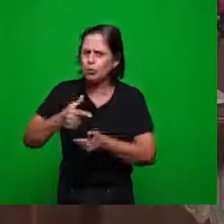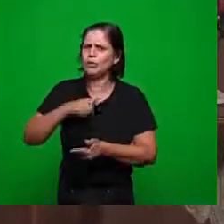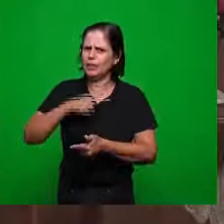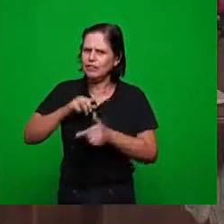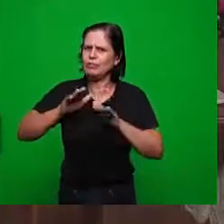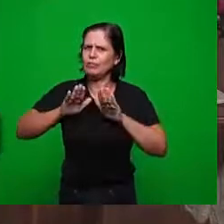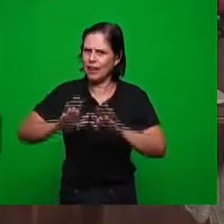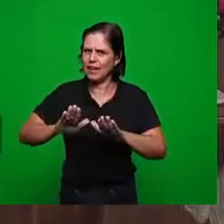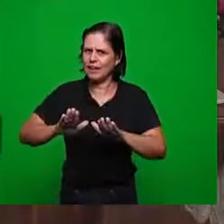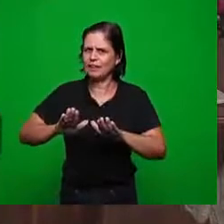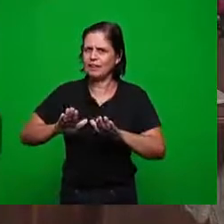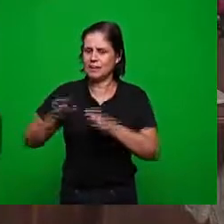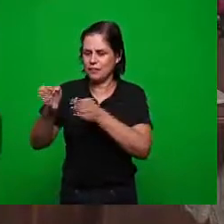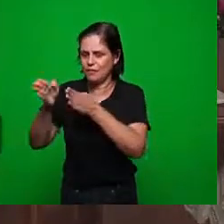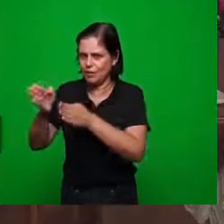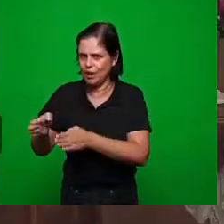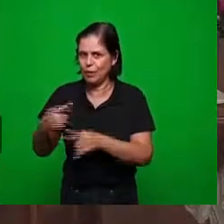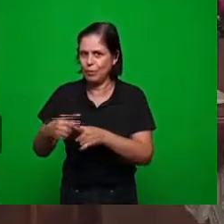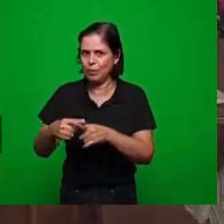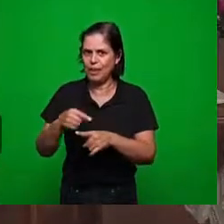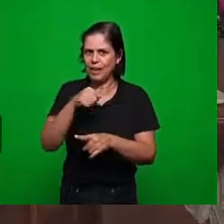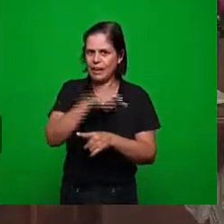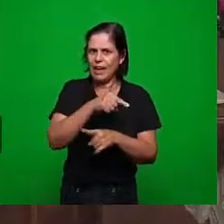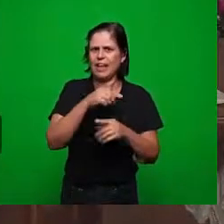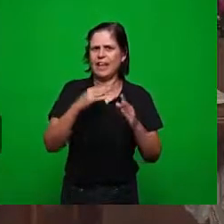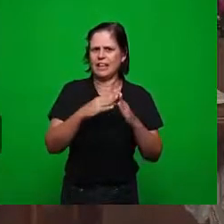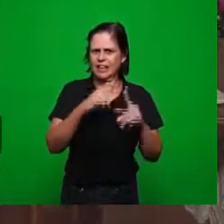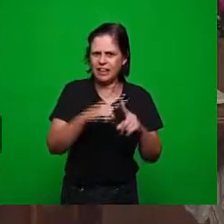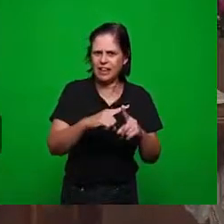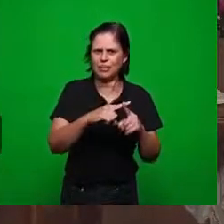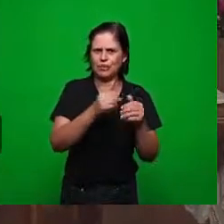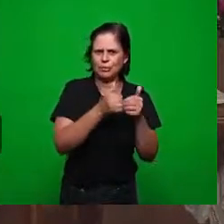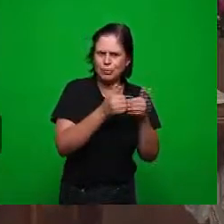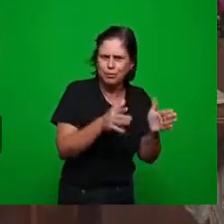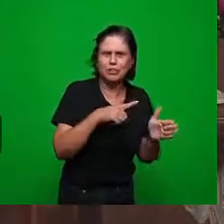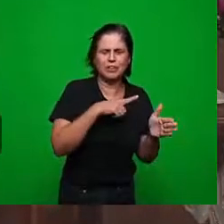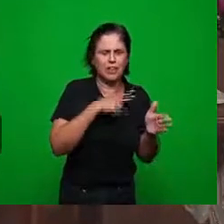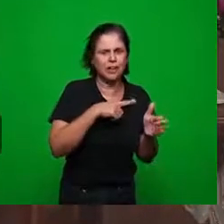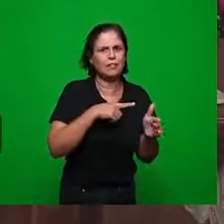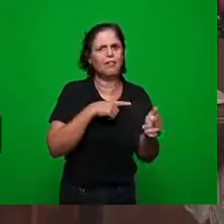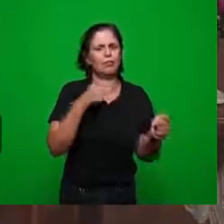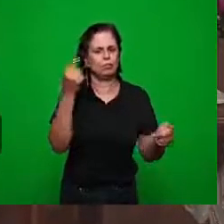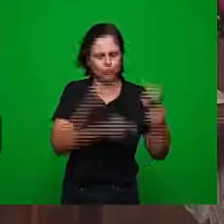foi oposição mentira e